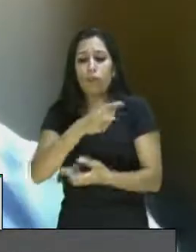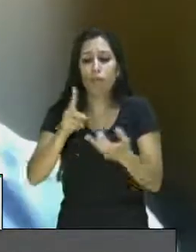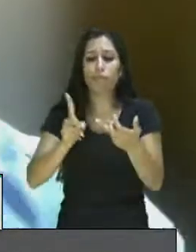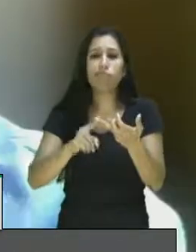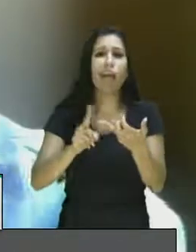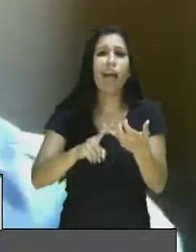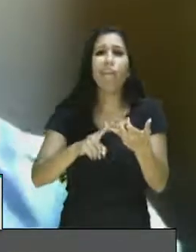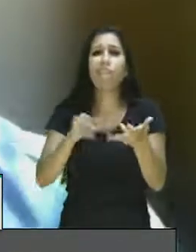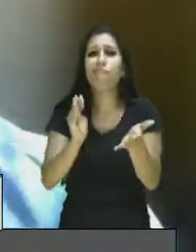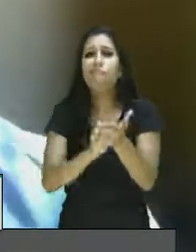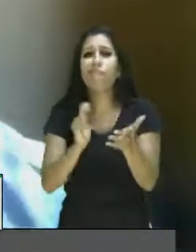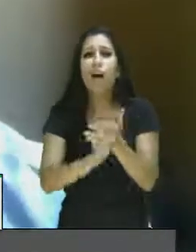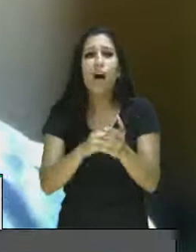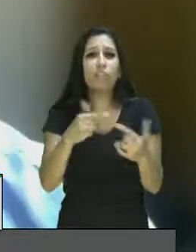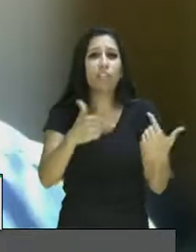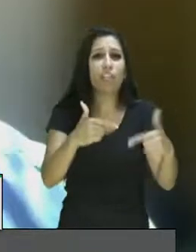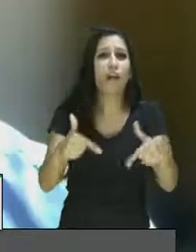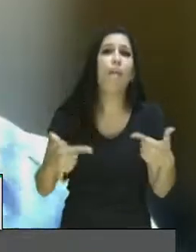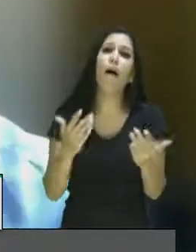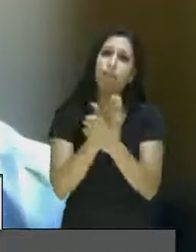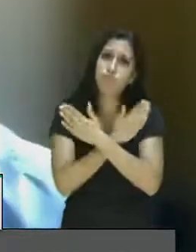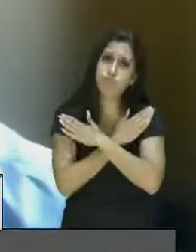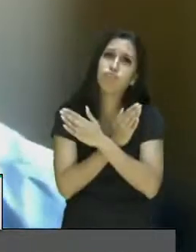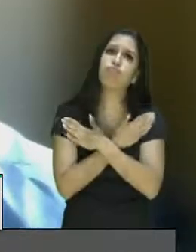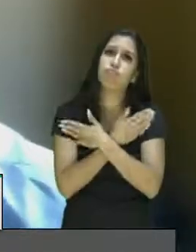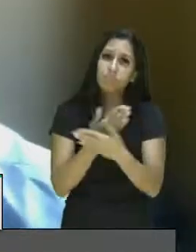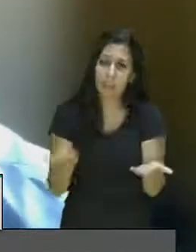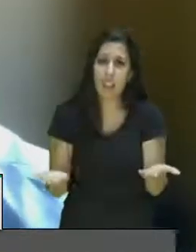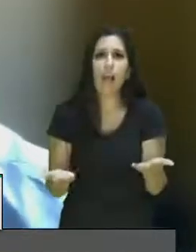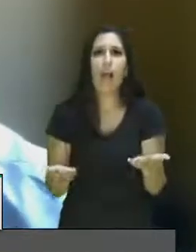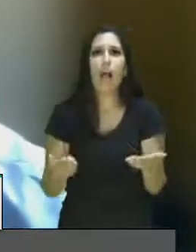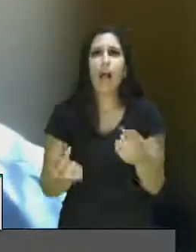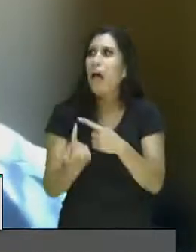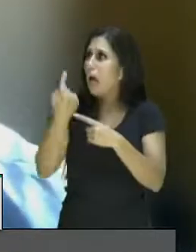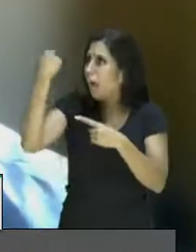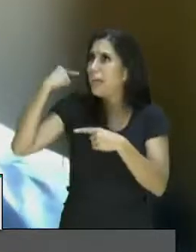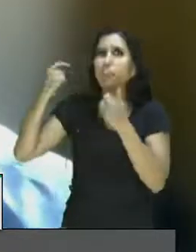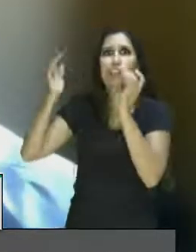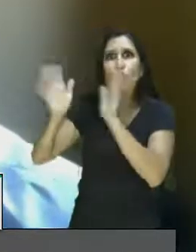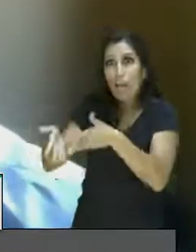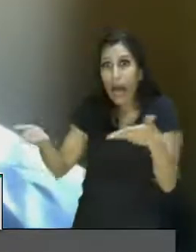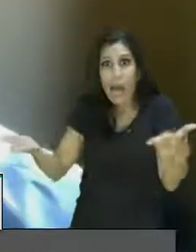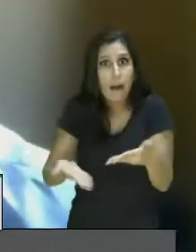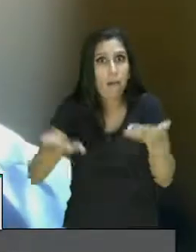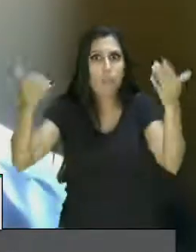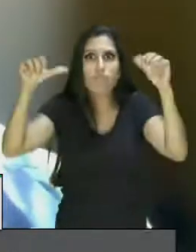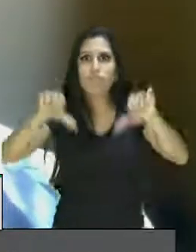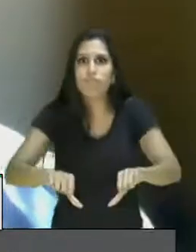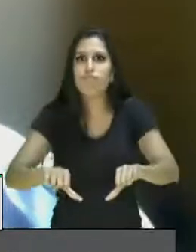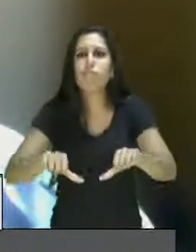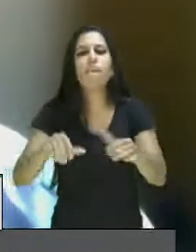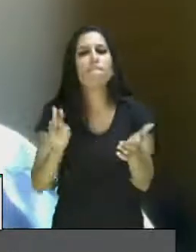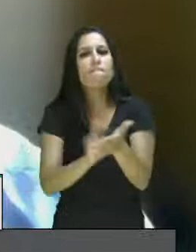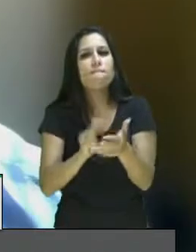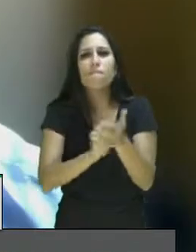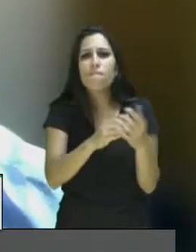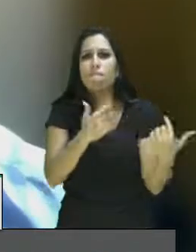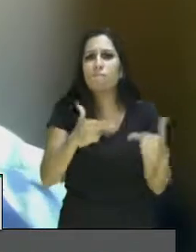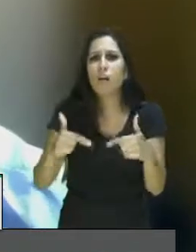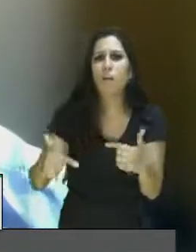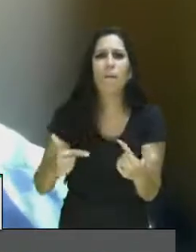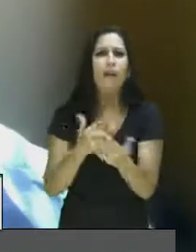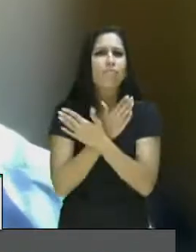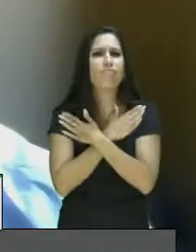que já sofria antes da pandemia, e hoje as pessoas com deficiência sofre ainda mais com falta de emprego, com falta de